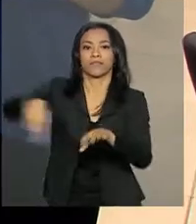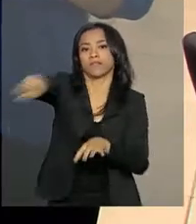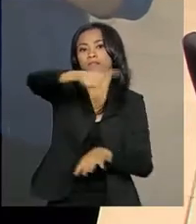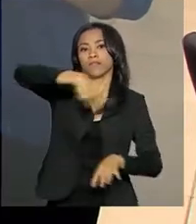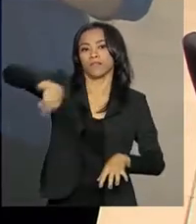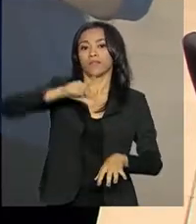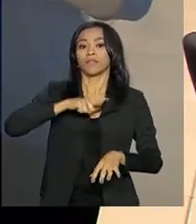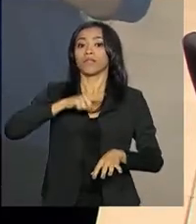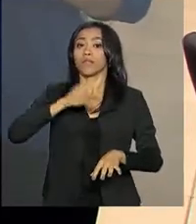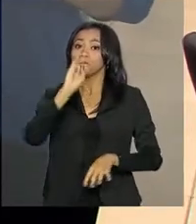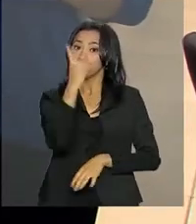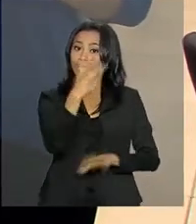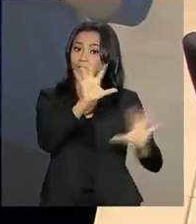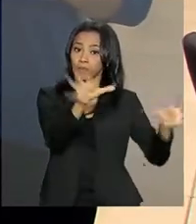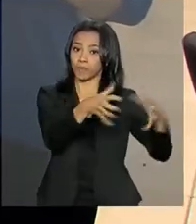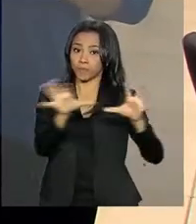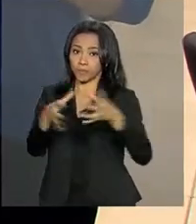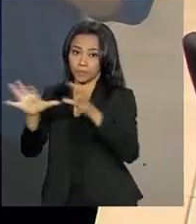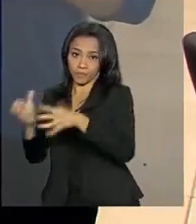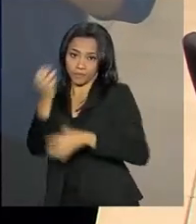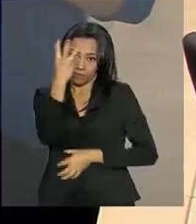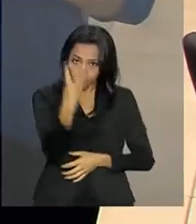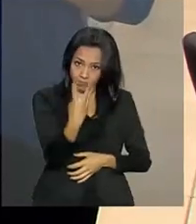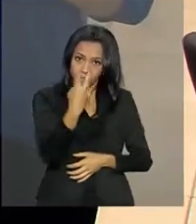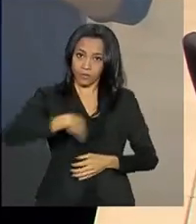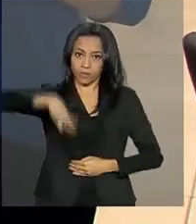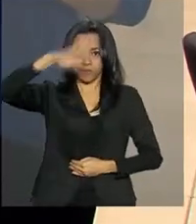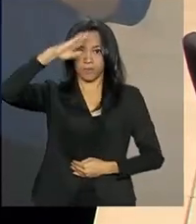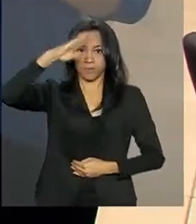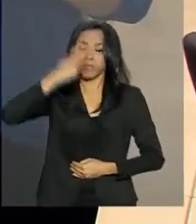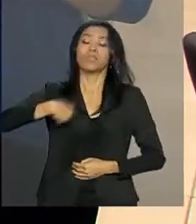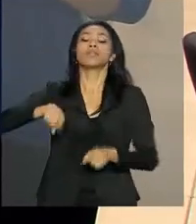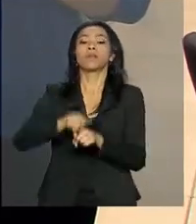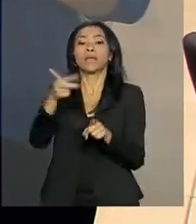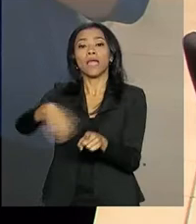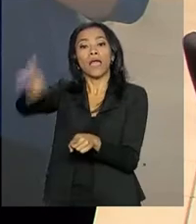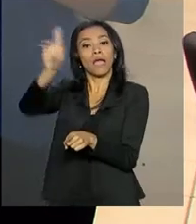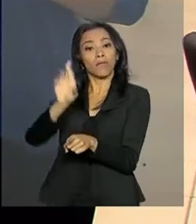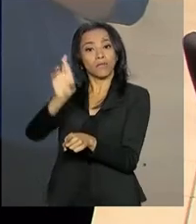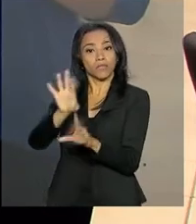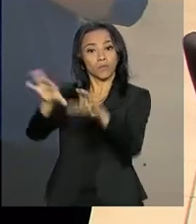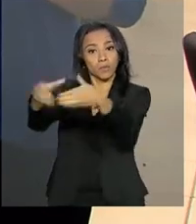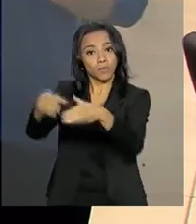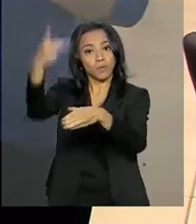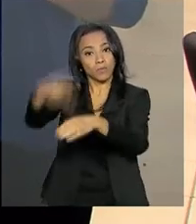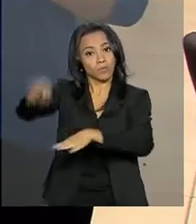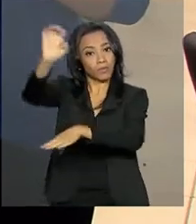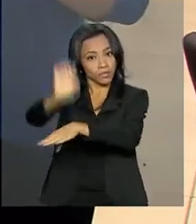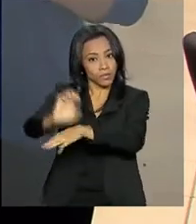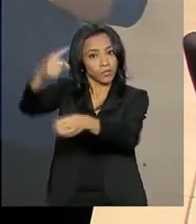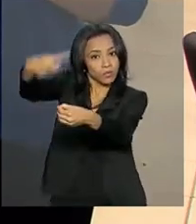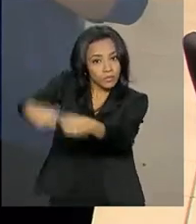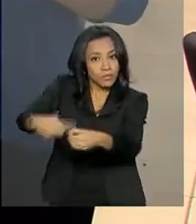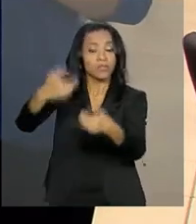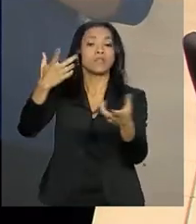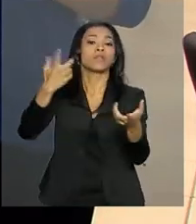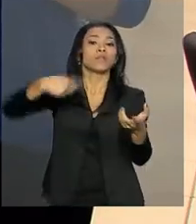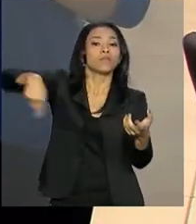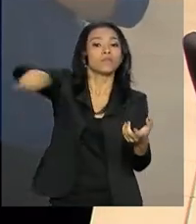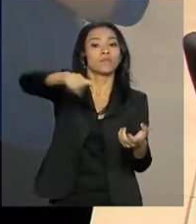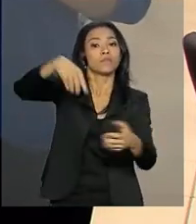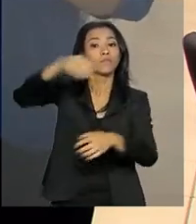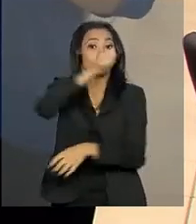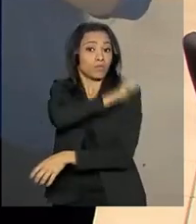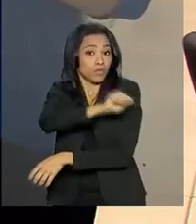composto pelas três Forças Armadas e por representantes dos órgãos de segurança pública do município, do Estado do Rio de